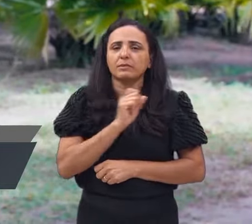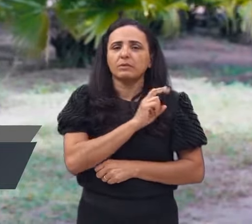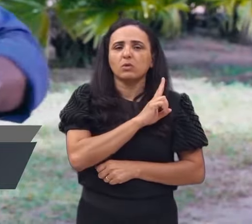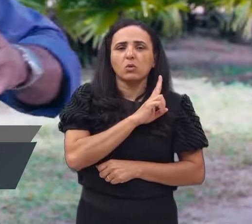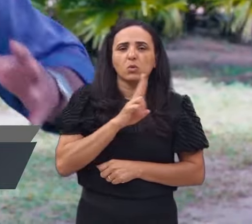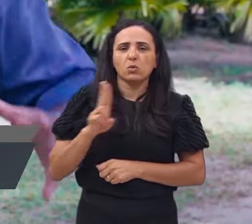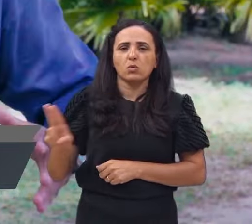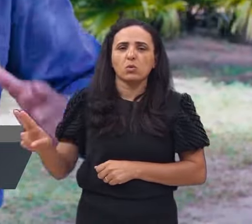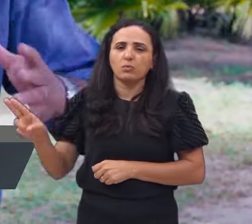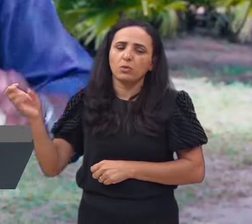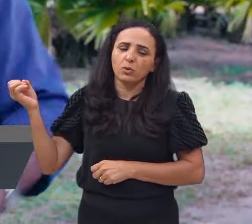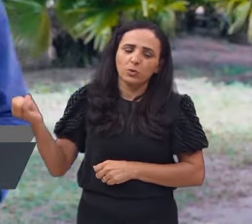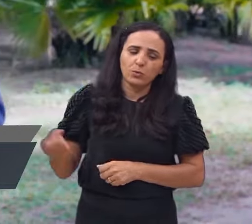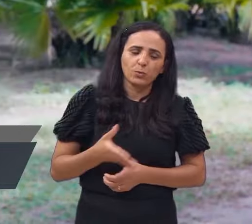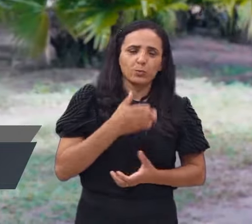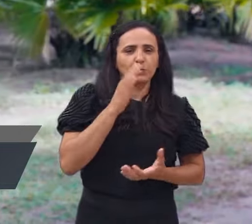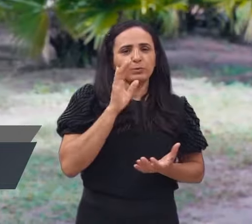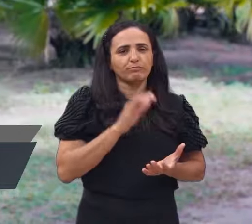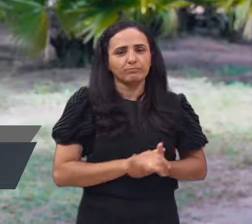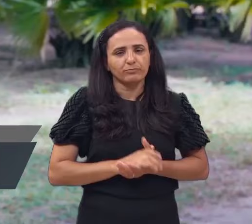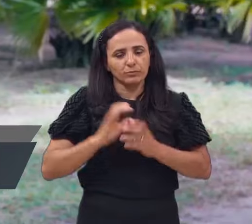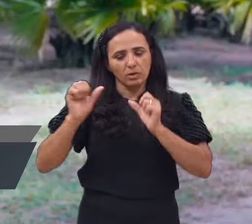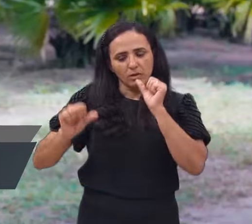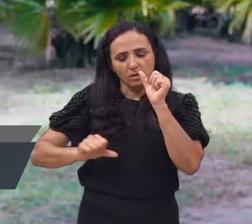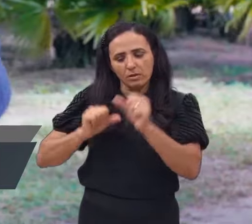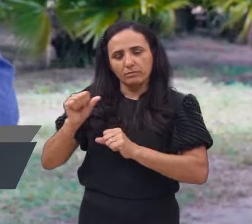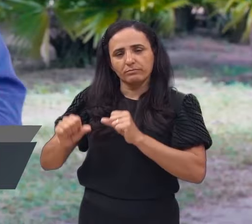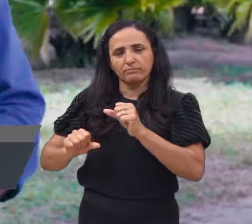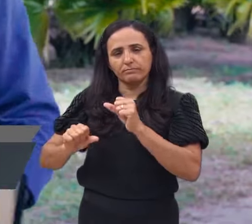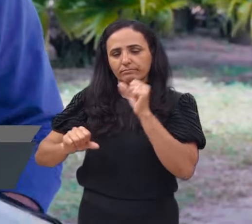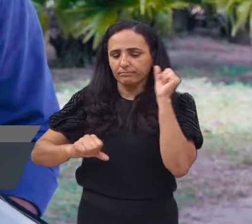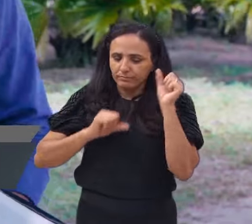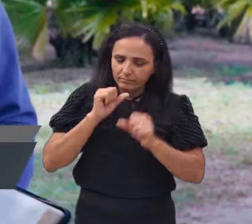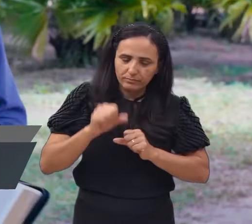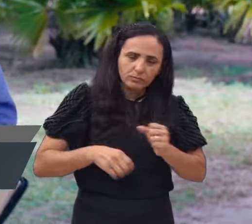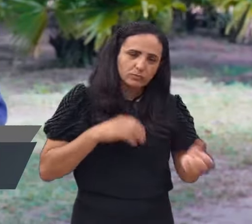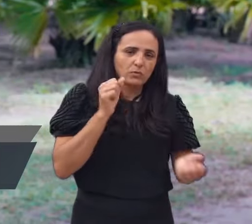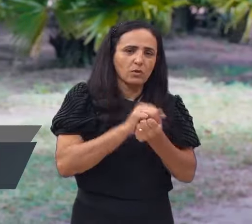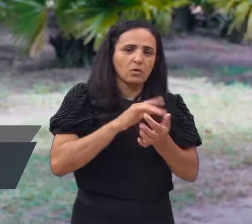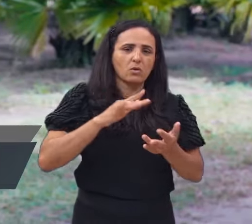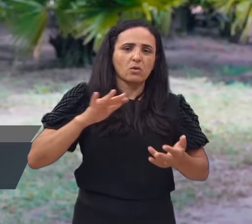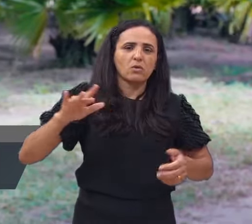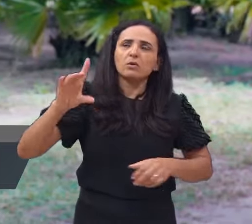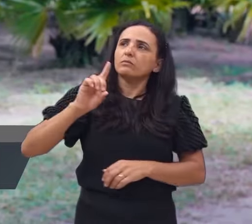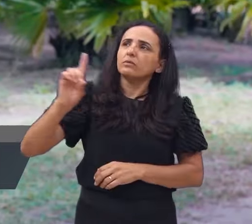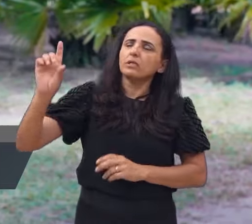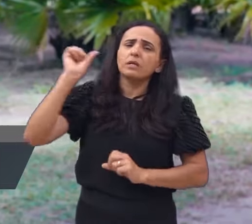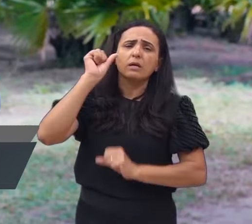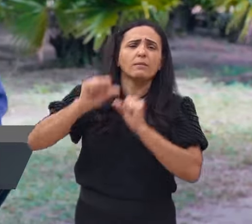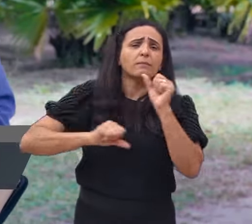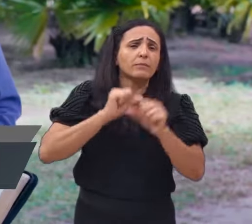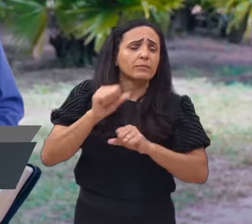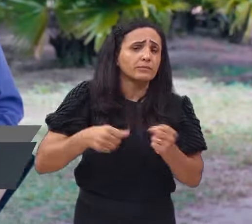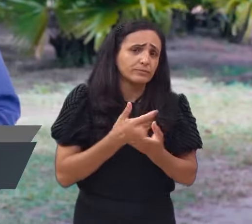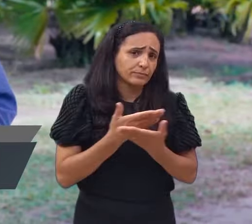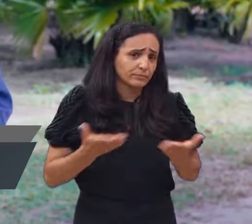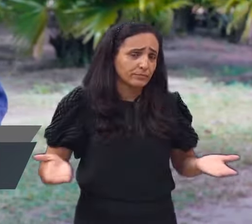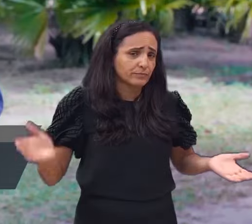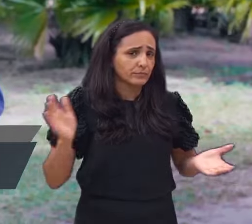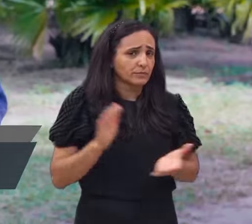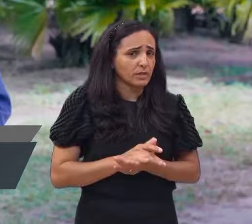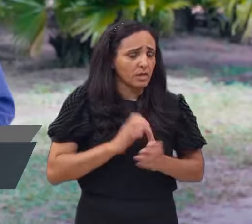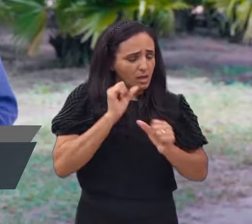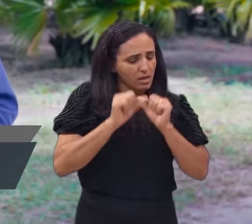o seu novo nome. E o Senhor quer transformar o teu nome. Glória a Deus! O que é transformar o nome?